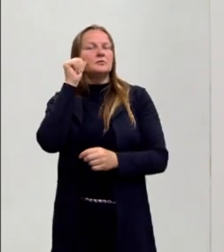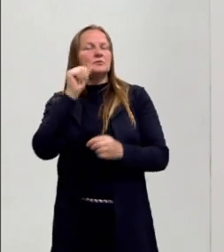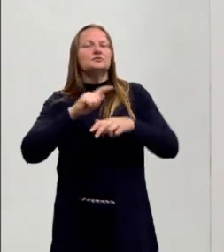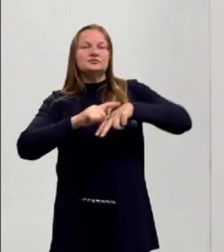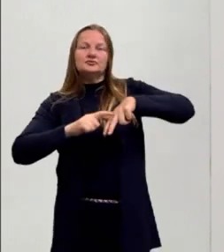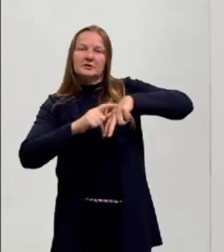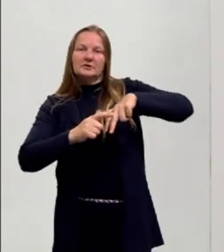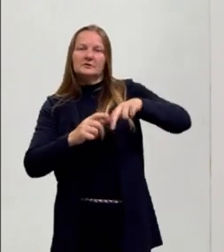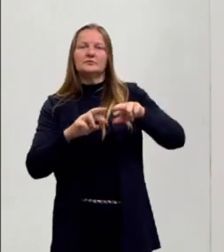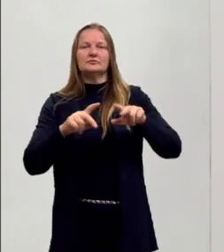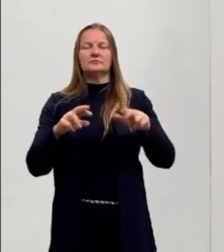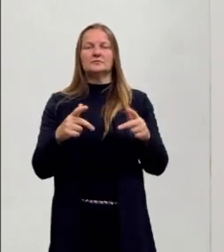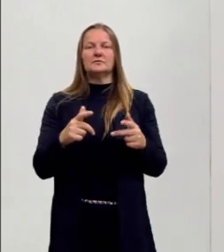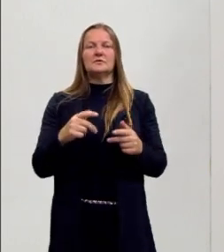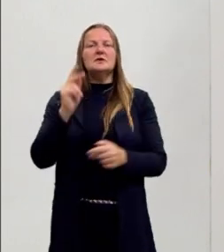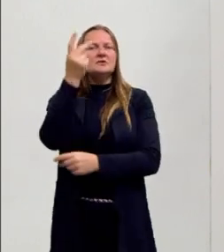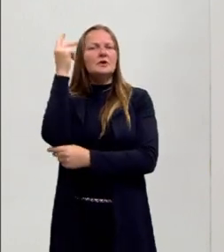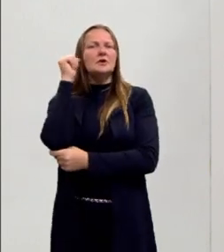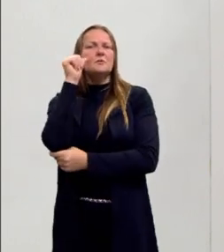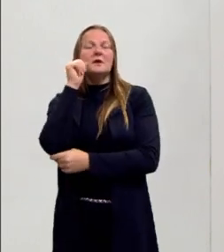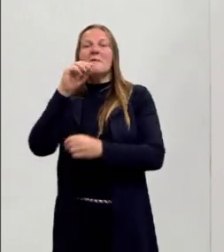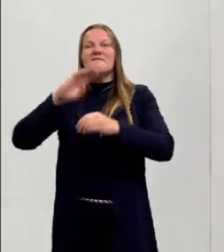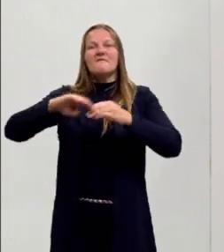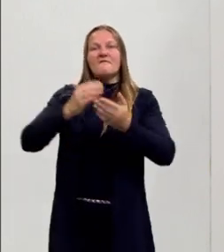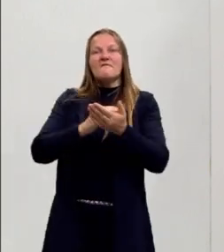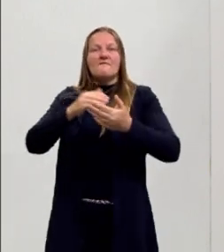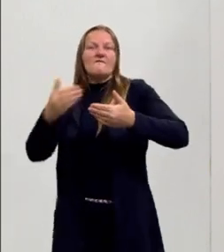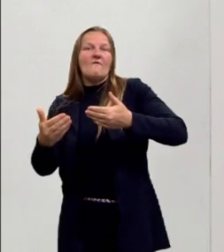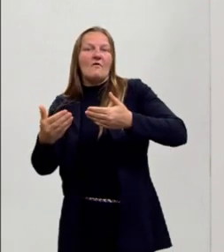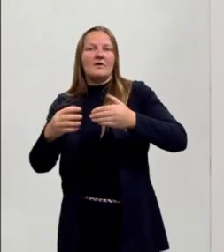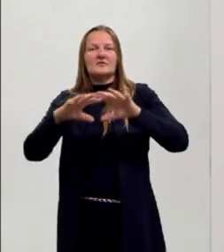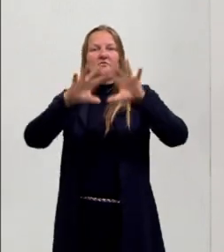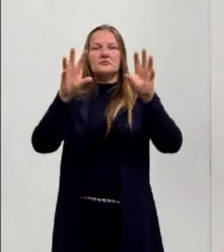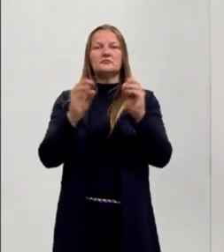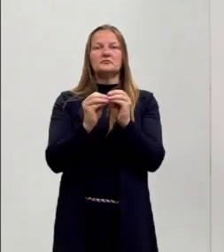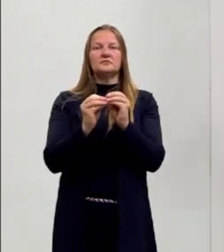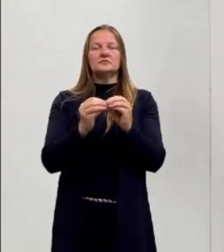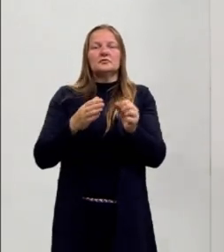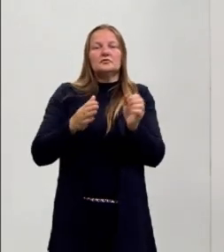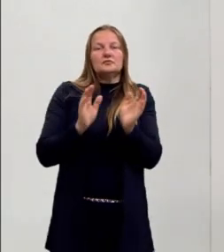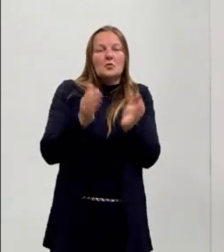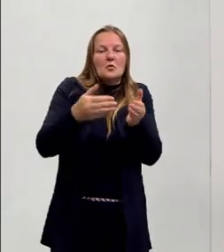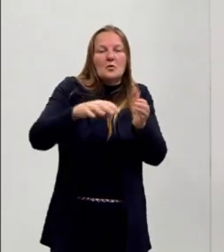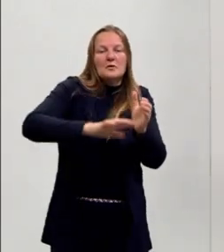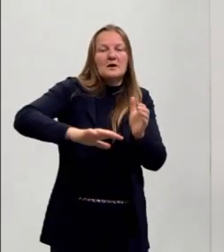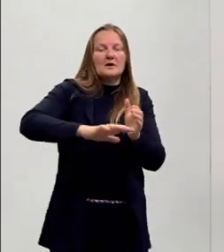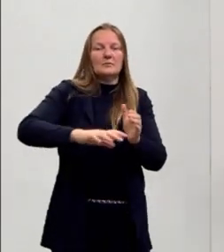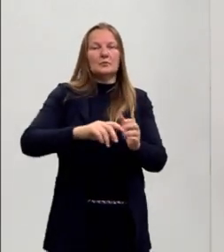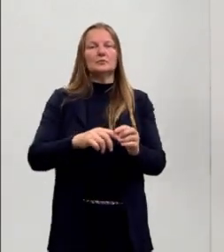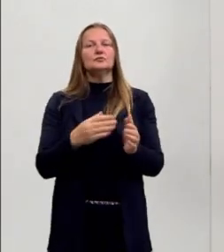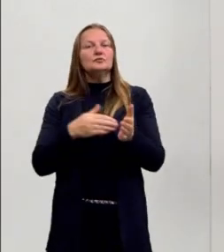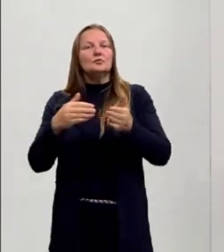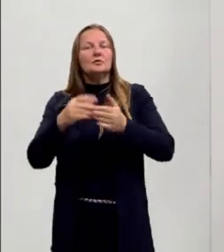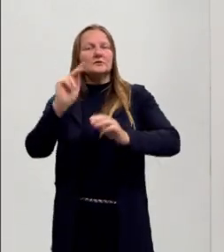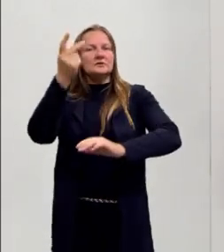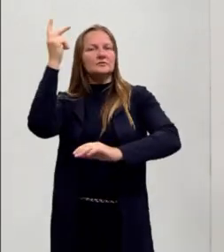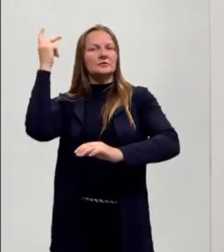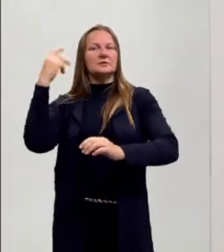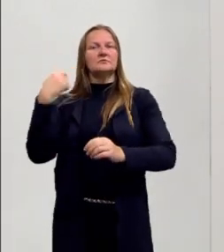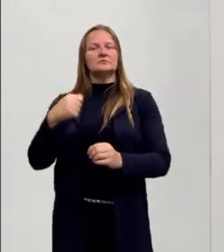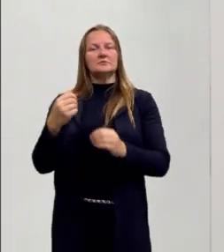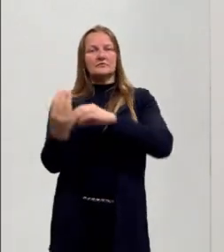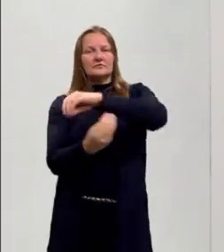gênero. A história das mulheres não poderia se resumir, se restringir a um campo. Toda a história